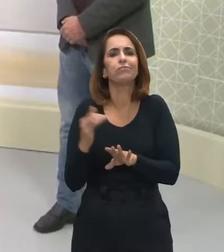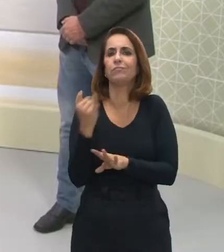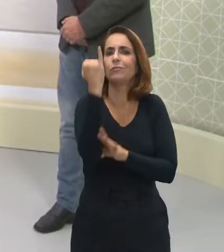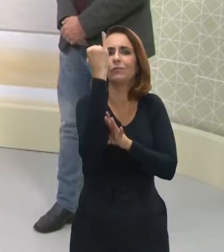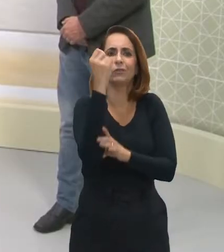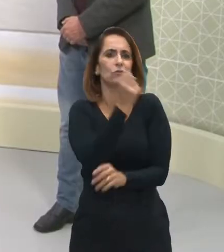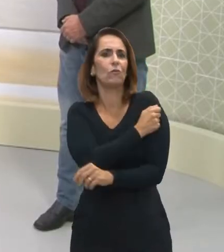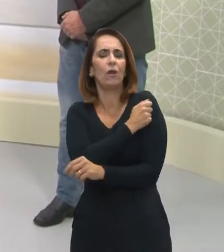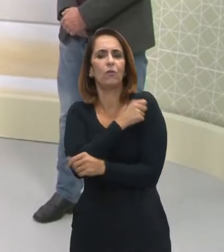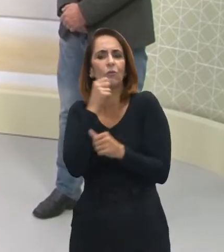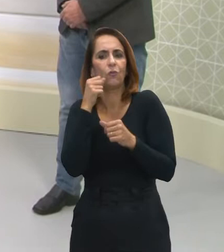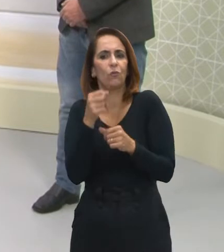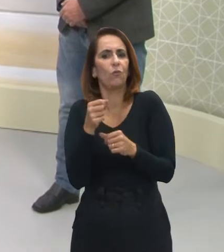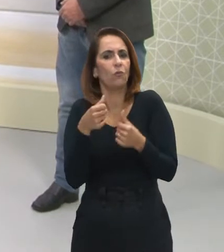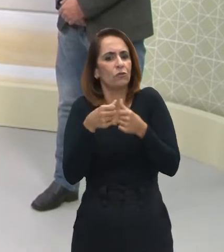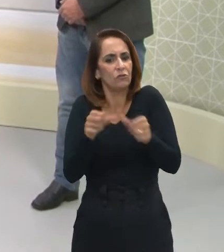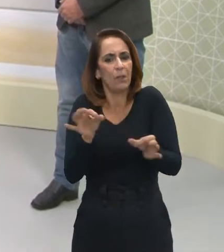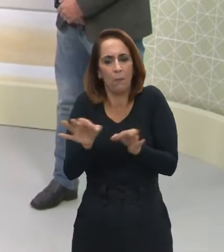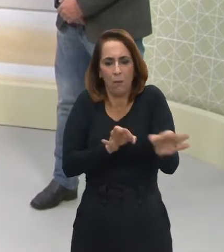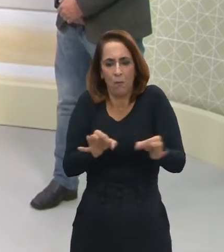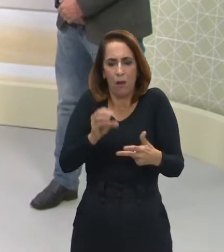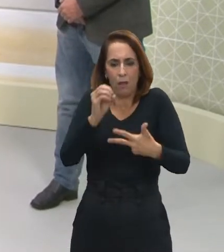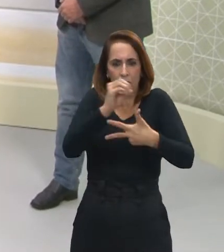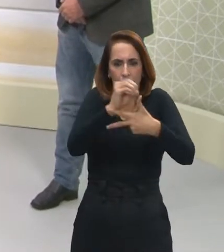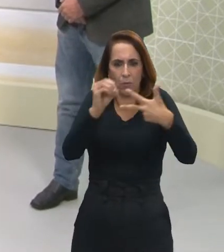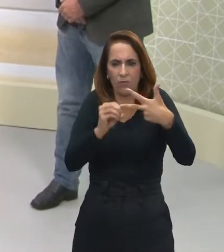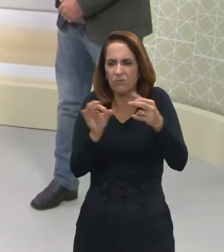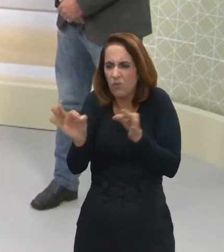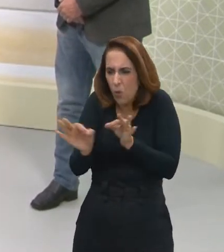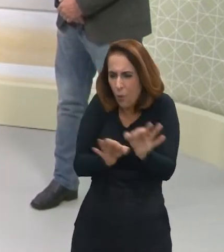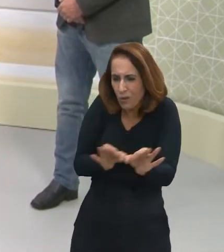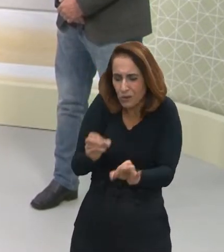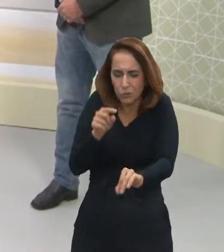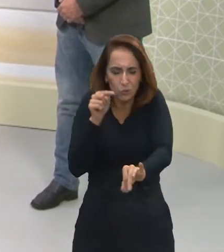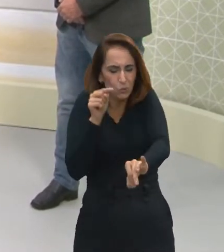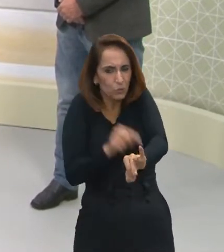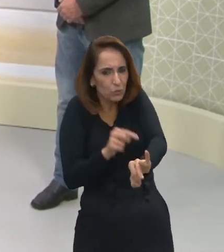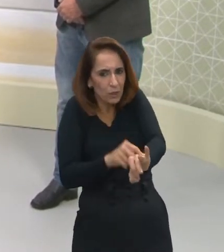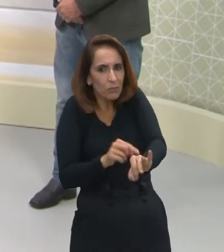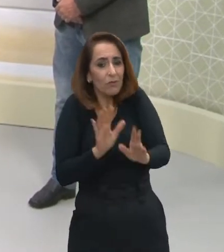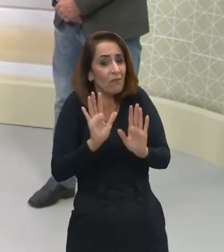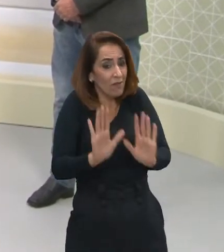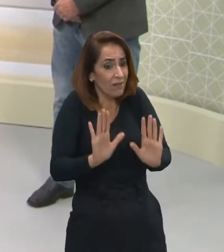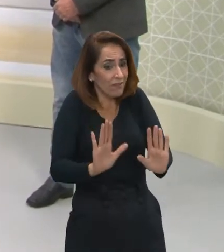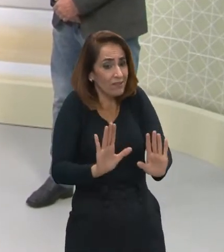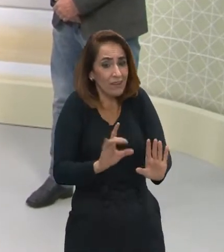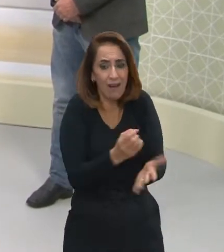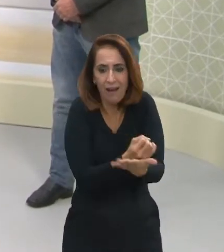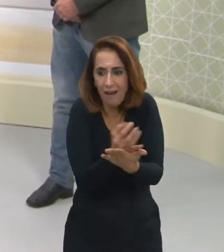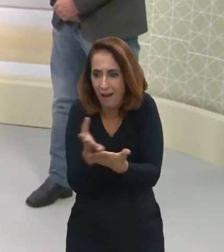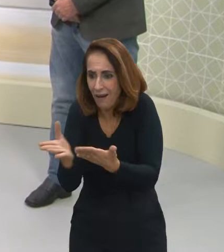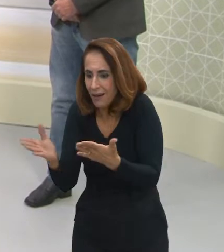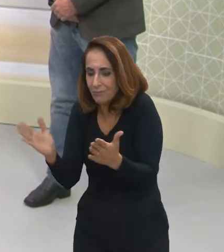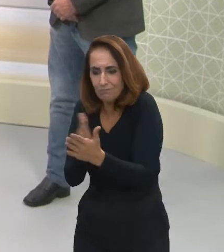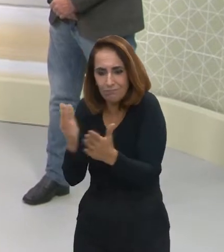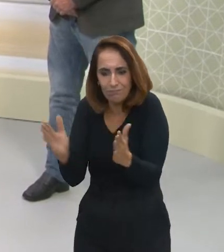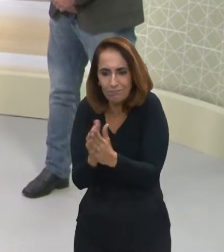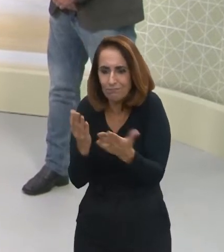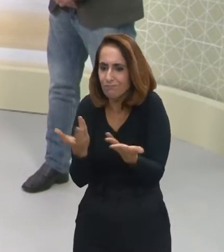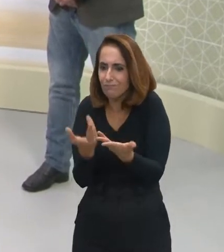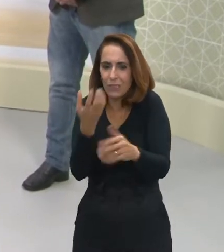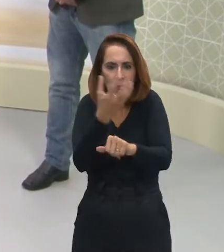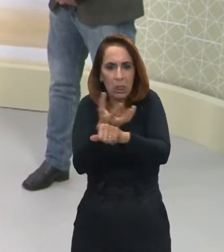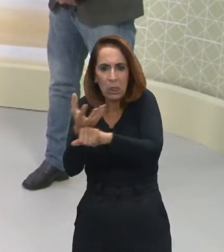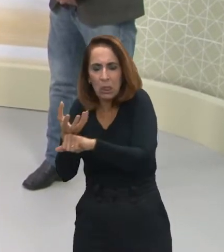que o aluno, quando ele está se preparando para o Enem, que ele organize o tempo que ele vai dedicar a cada caderno, a cada questão. Como que o